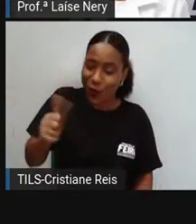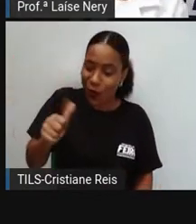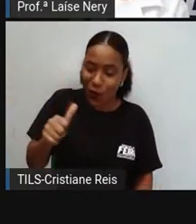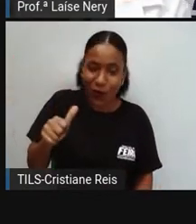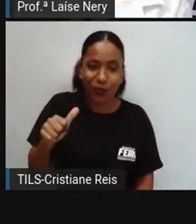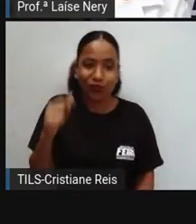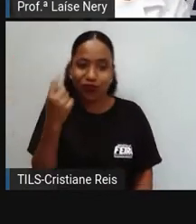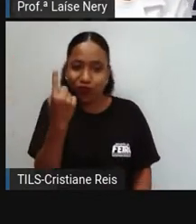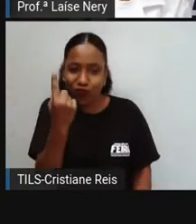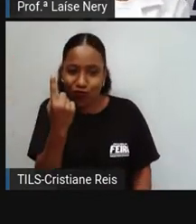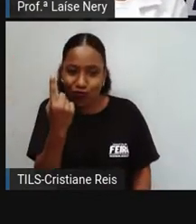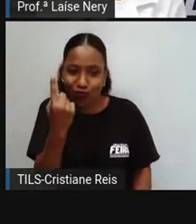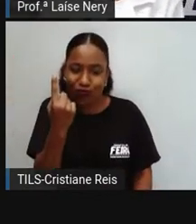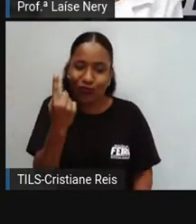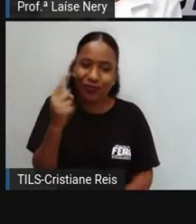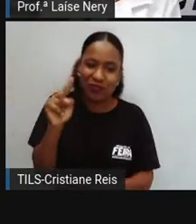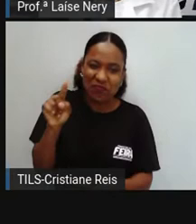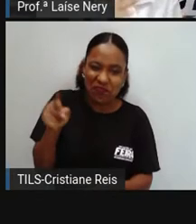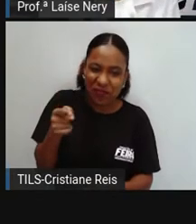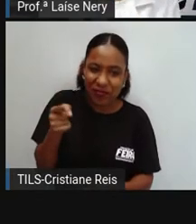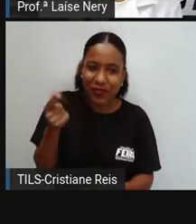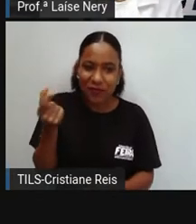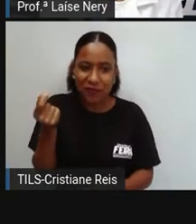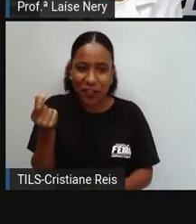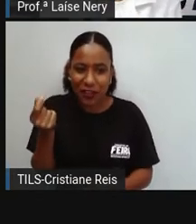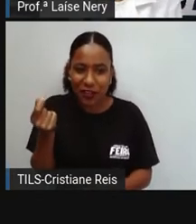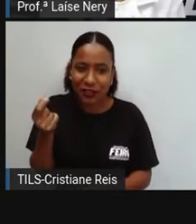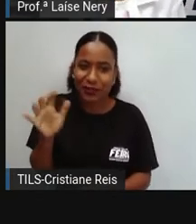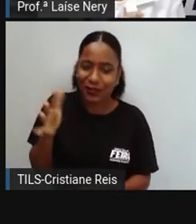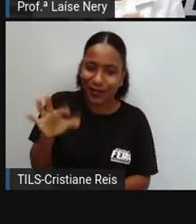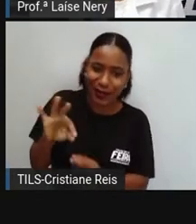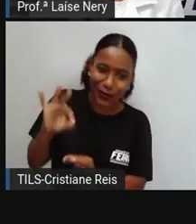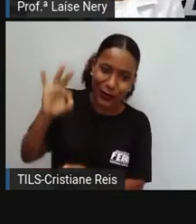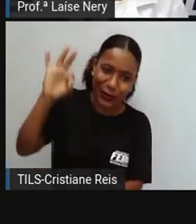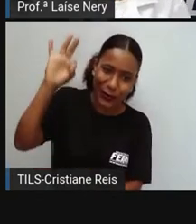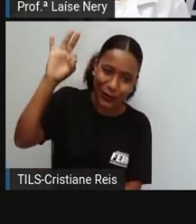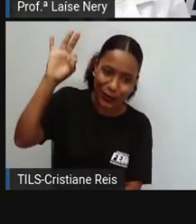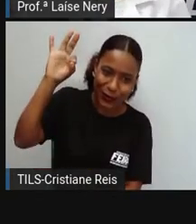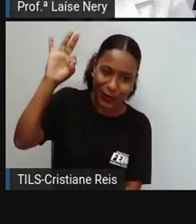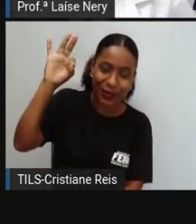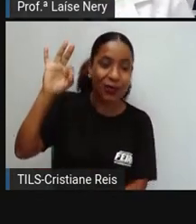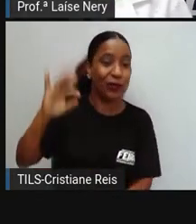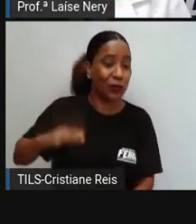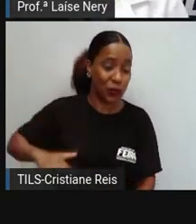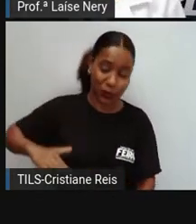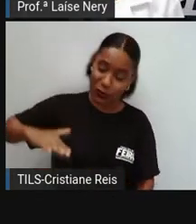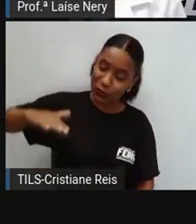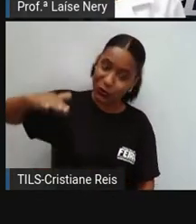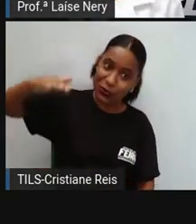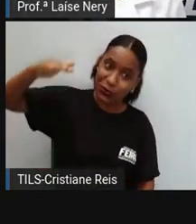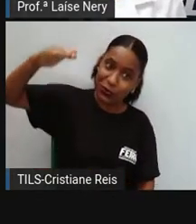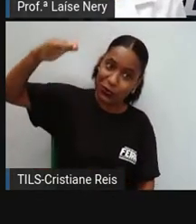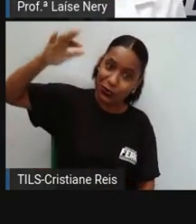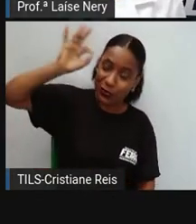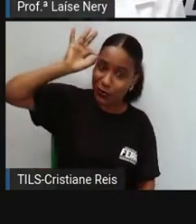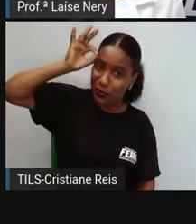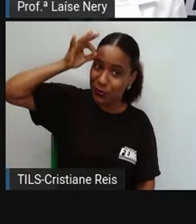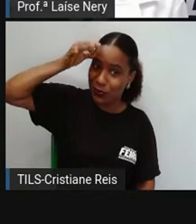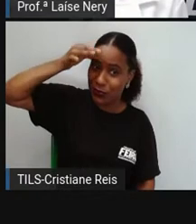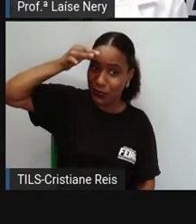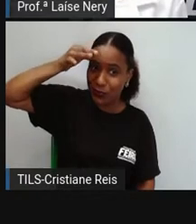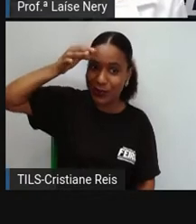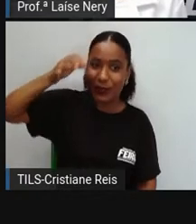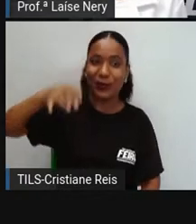um metro e vinte, por aí. Imagine aí, realmente, aconteceu aí um crescimento desse corpo.